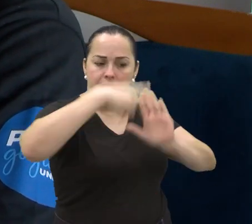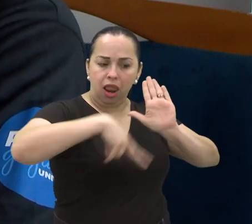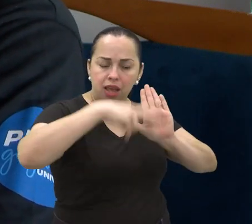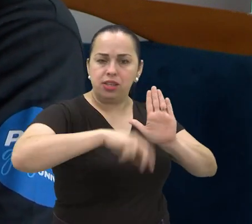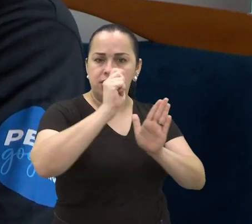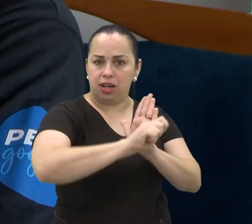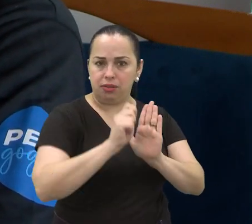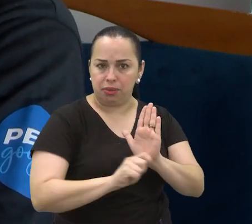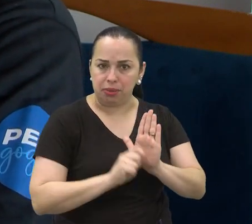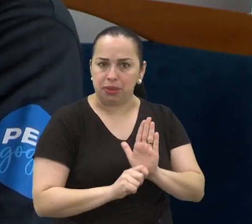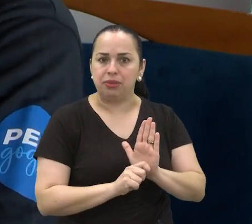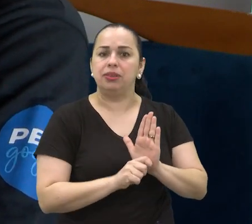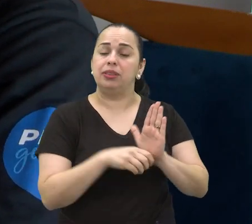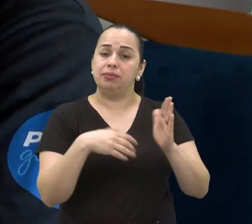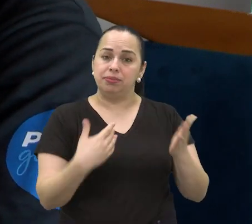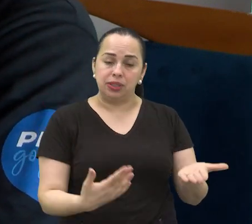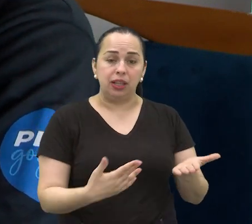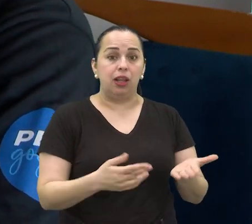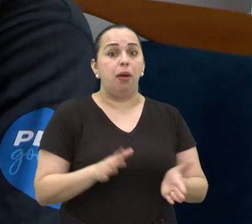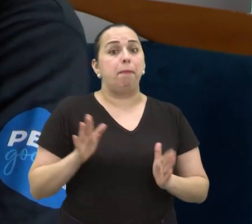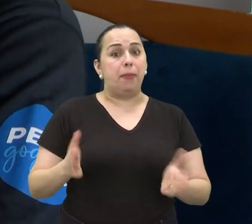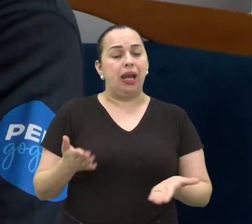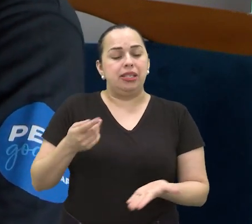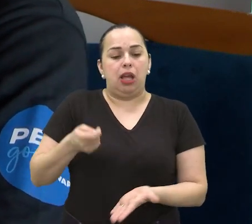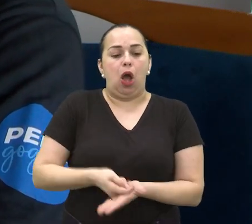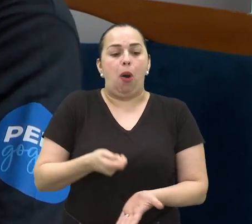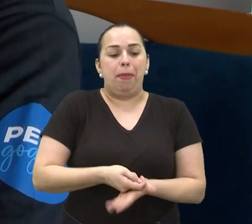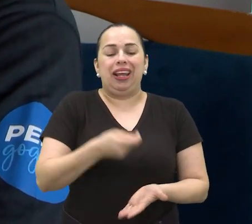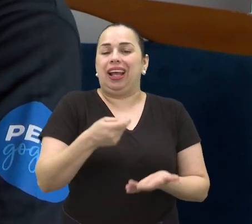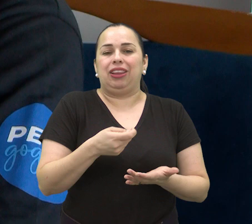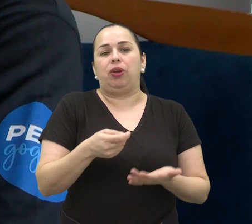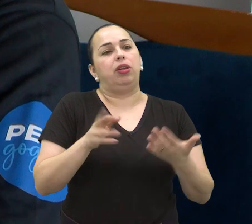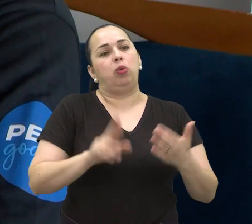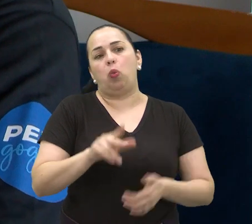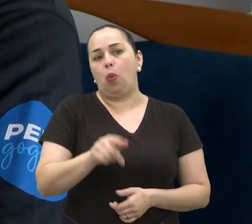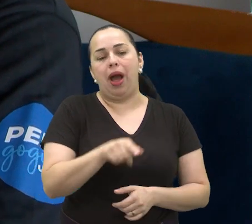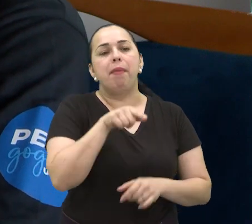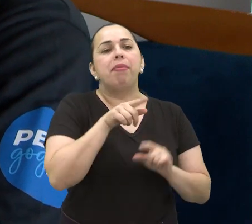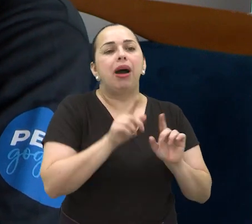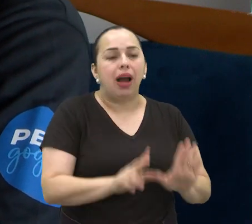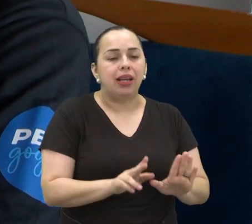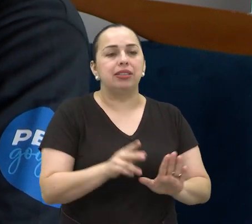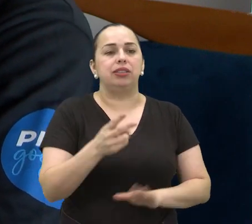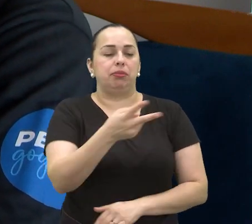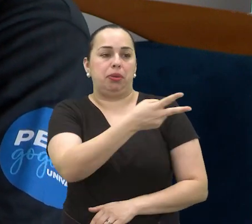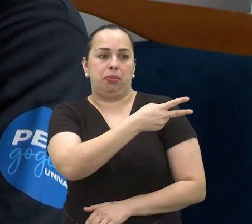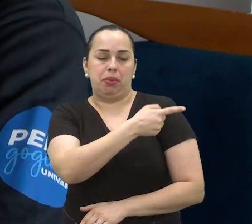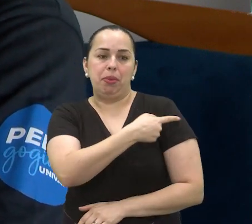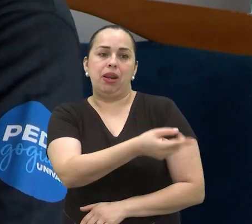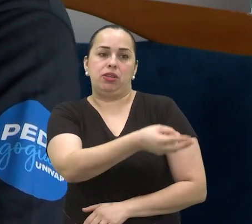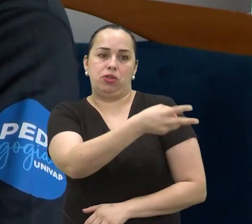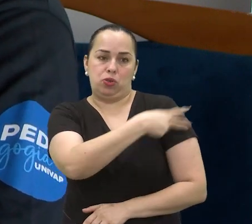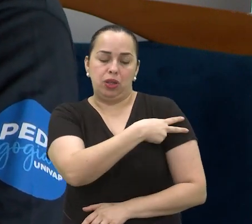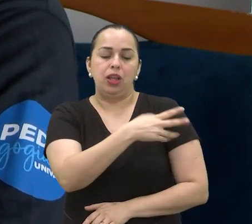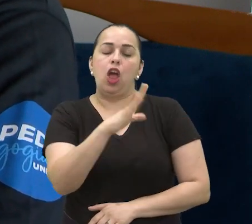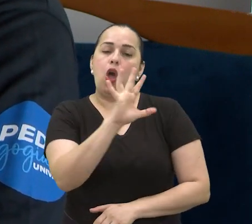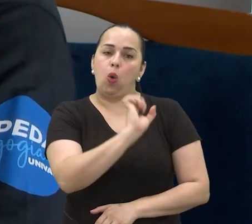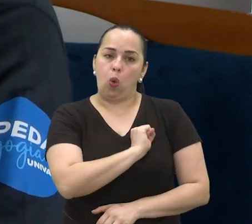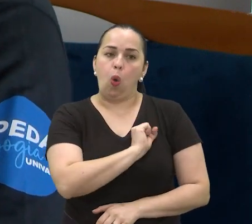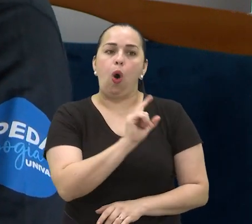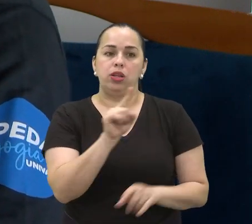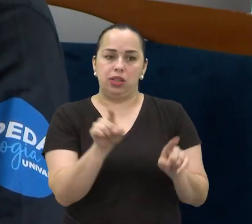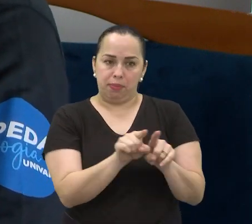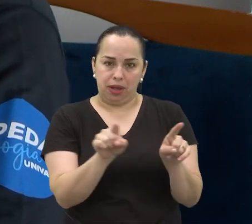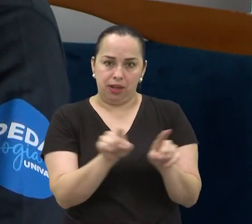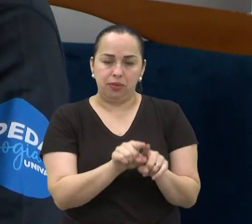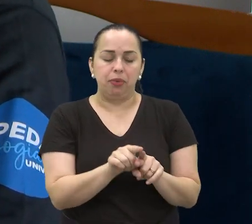-alfabetizadas da educação infantil, não saem totalmente, né? Não é obrigatório eles saírem lendo e escrevendo. Então, o primeiro e o segundo ano também é uma área que